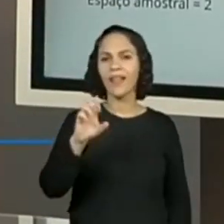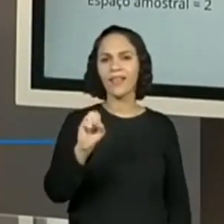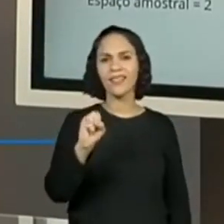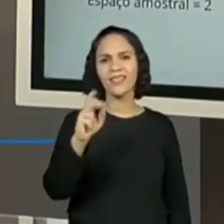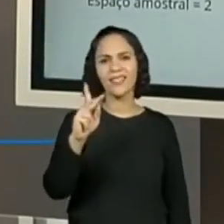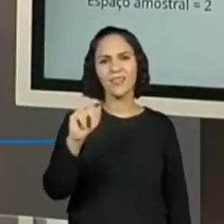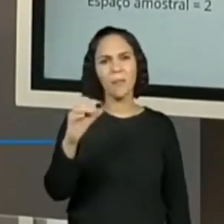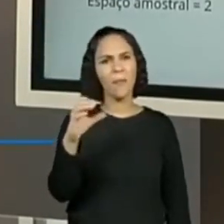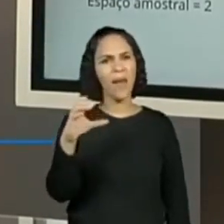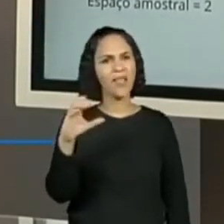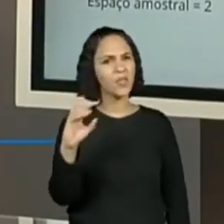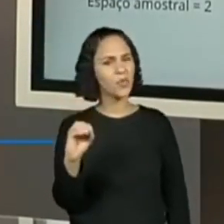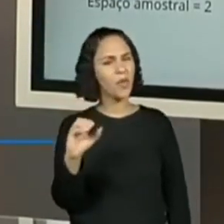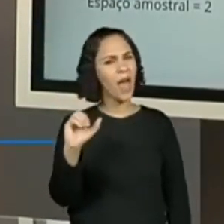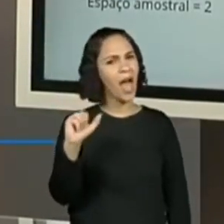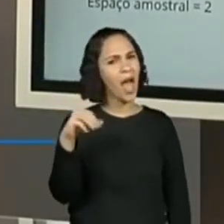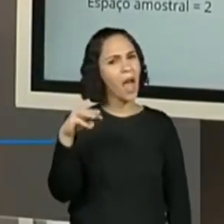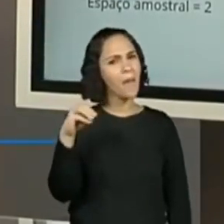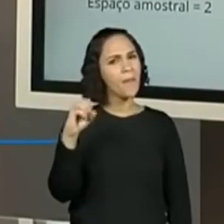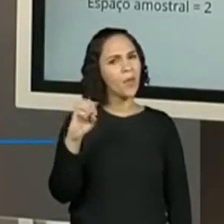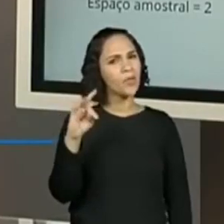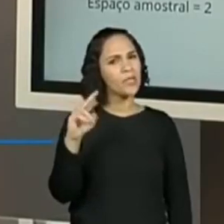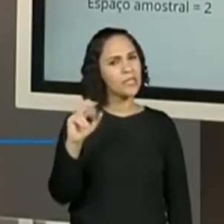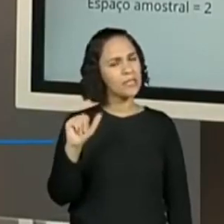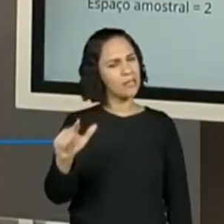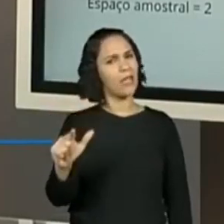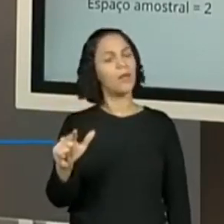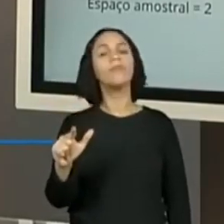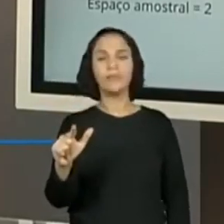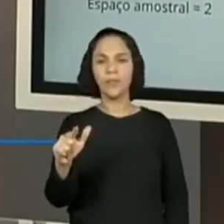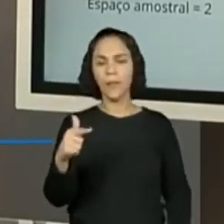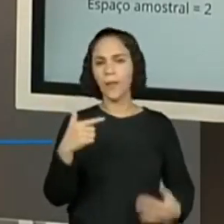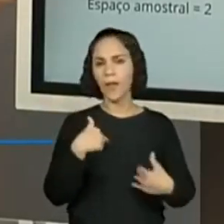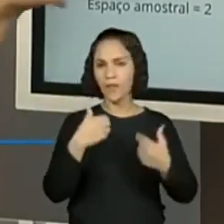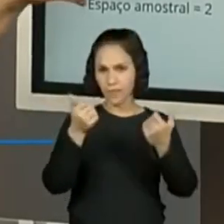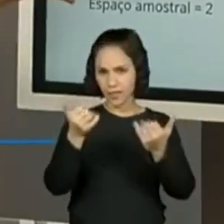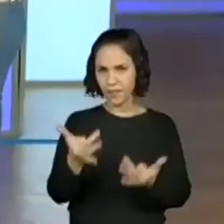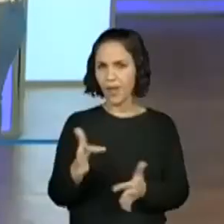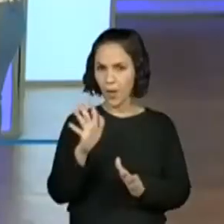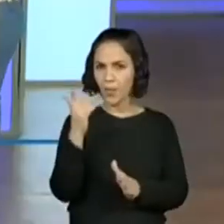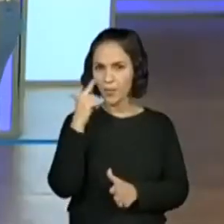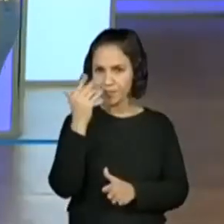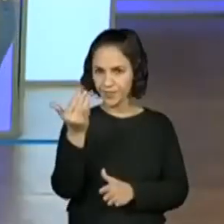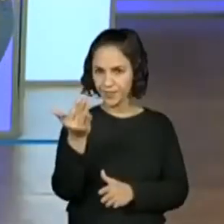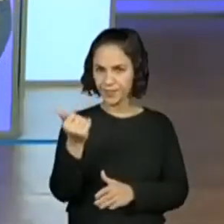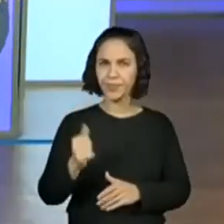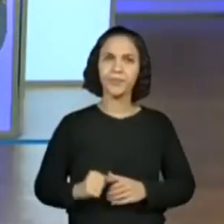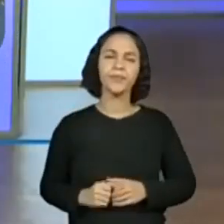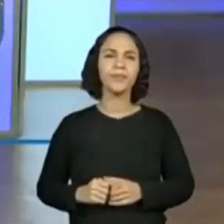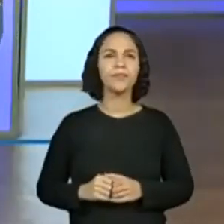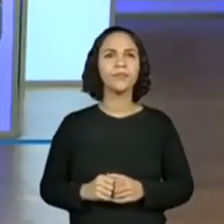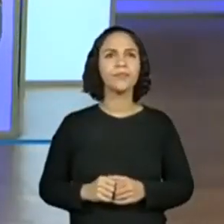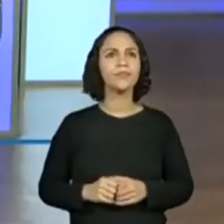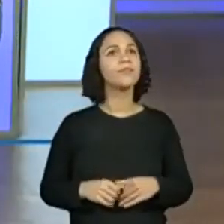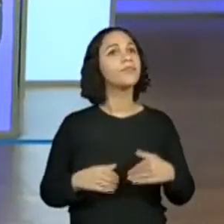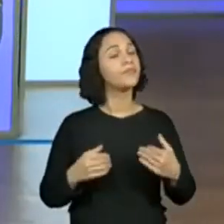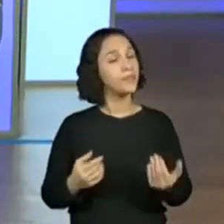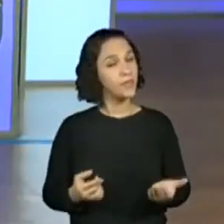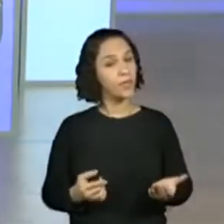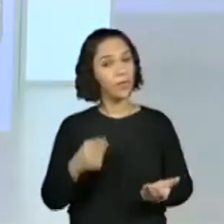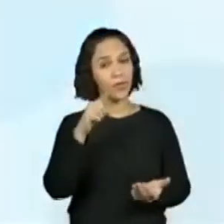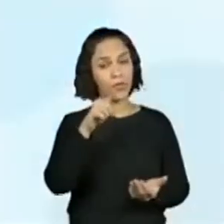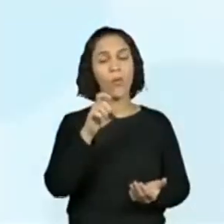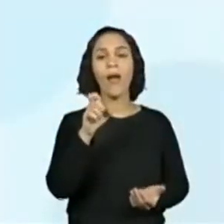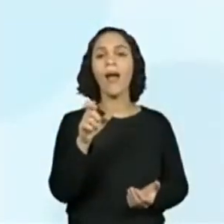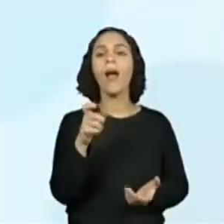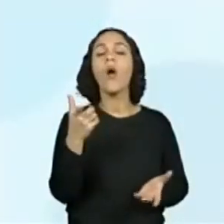pensando assim, o que é espaço amostral, professora? É isso que eu vou explicar agora pra vocês. Vamos lá na nossa telinha aqui. Espaço Amostral,